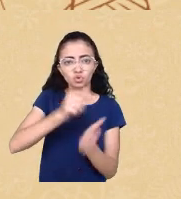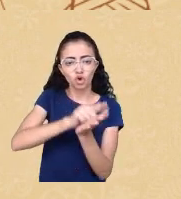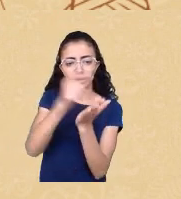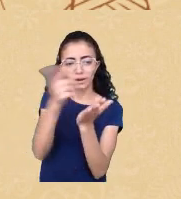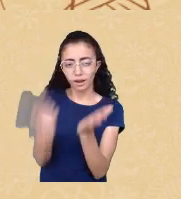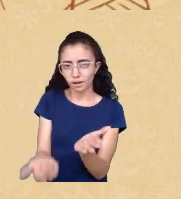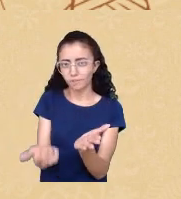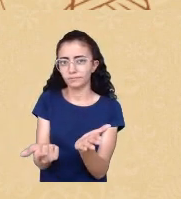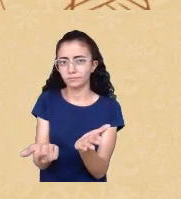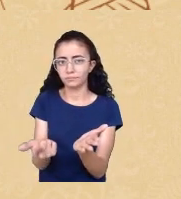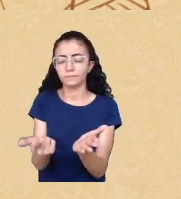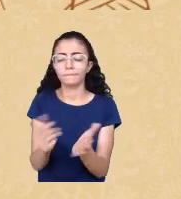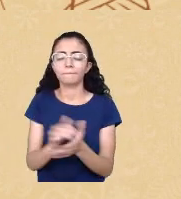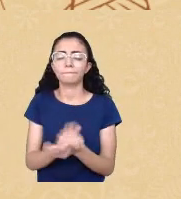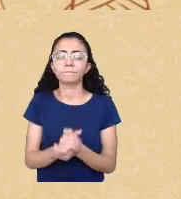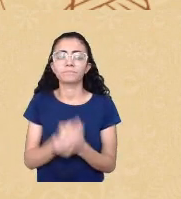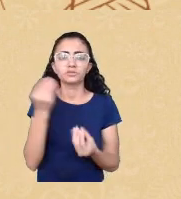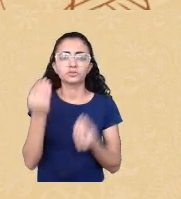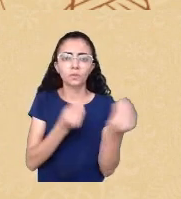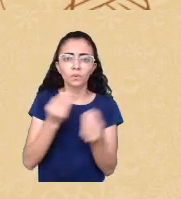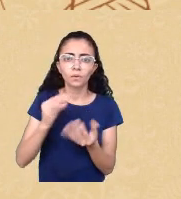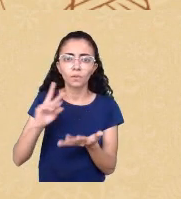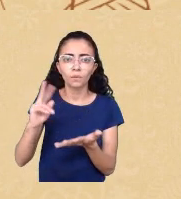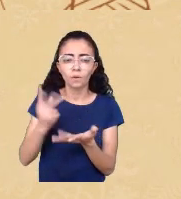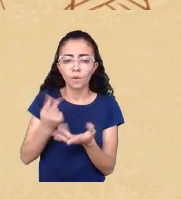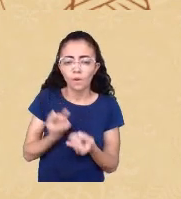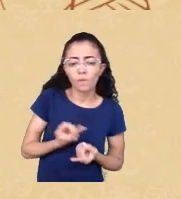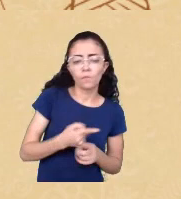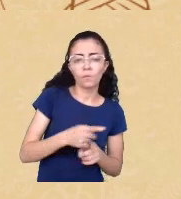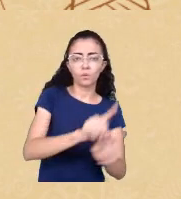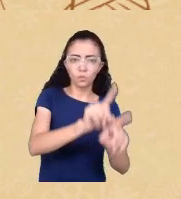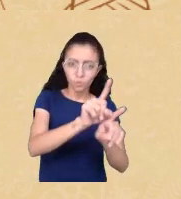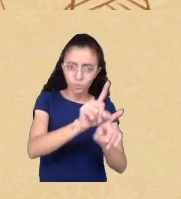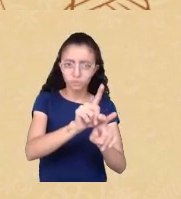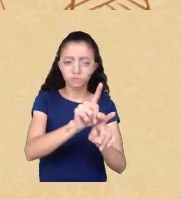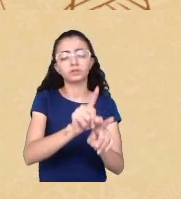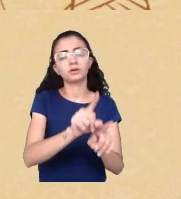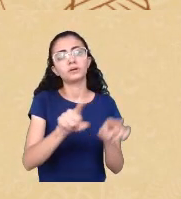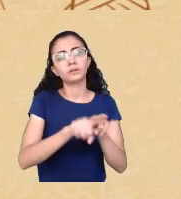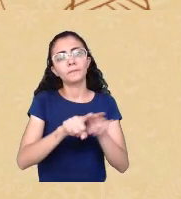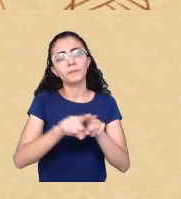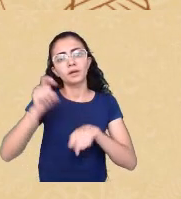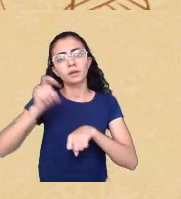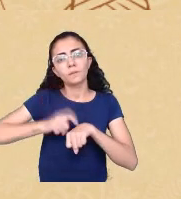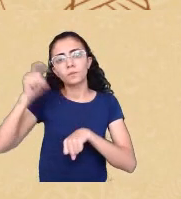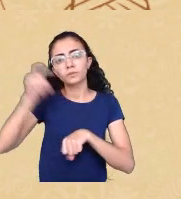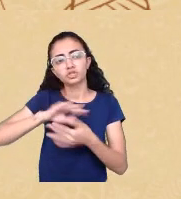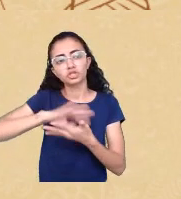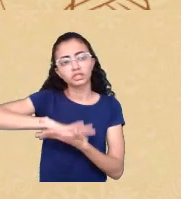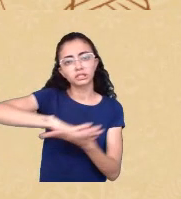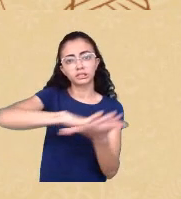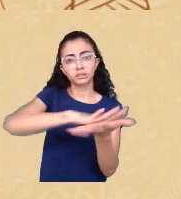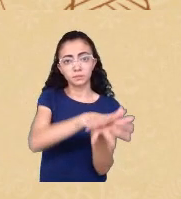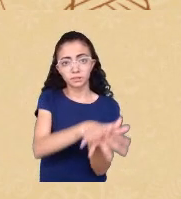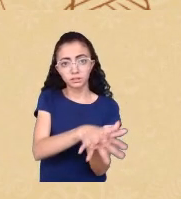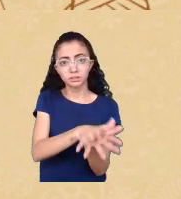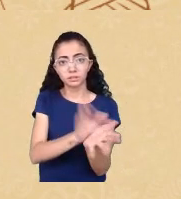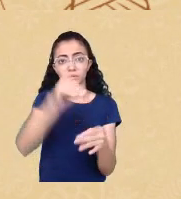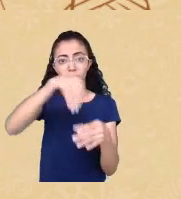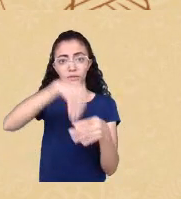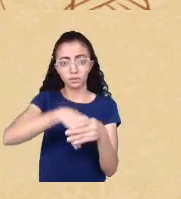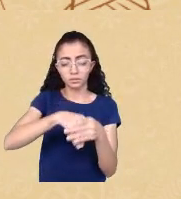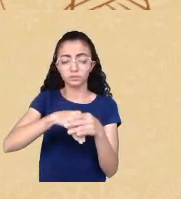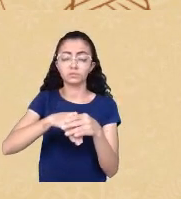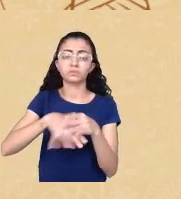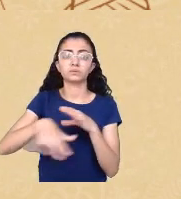situações de perseguição ou das situações de discriminações que ocorrem dentro do espaço educacional